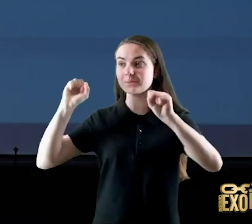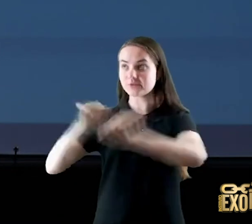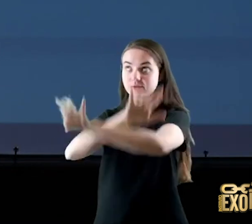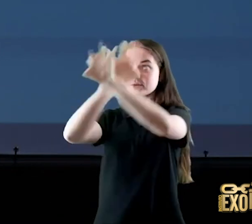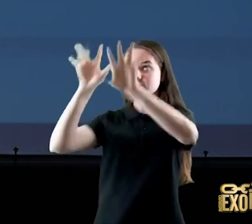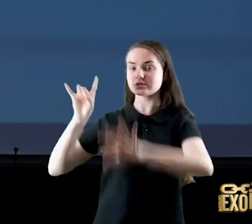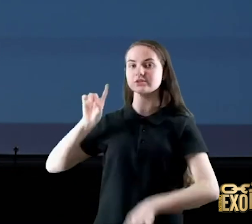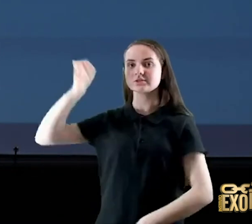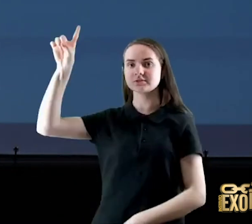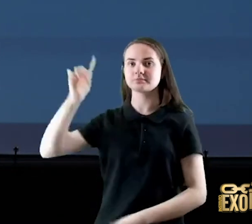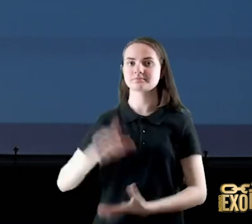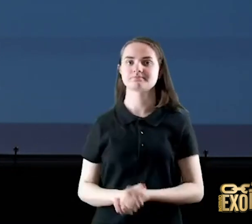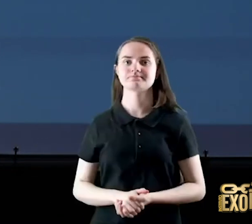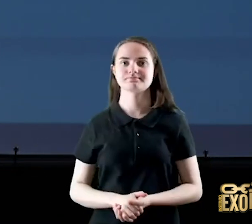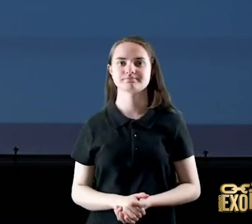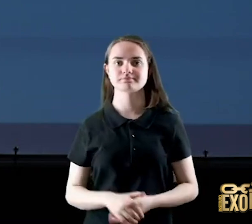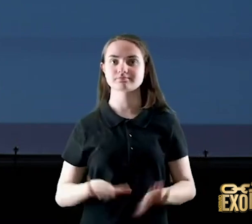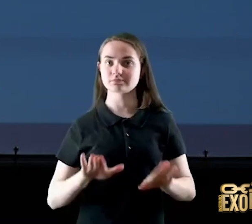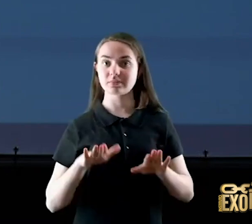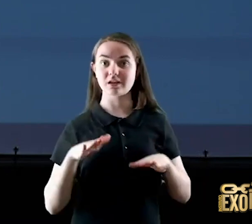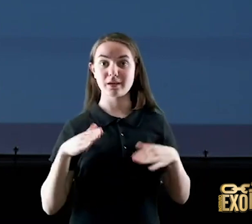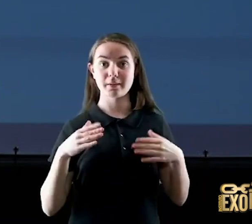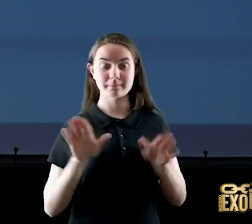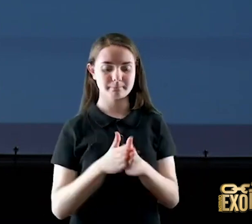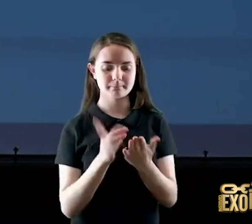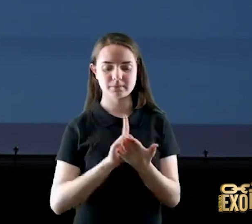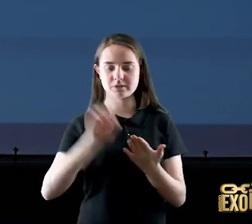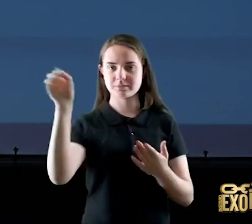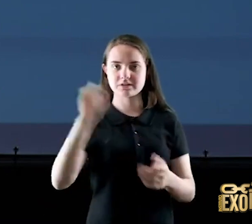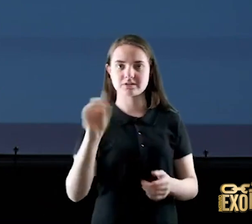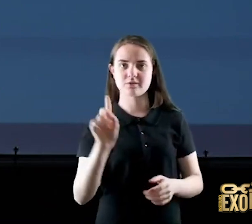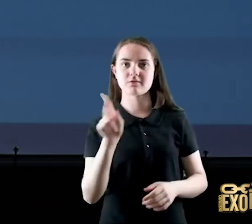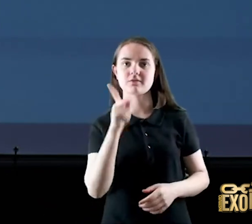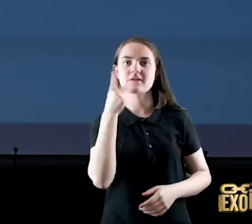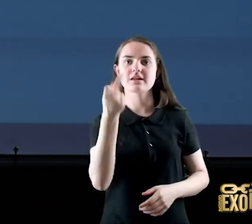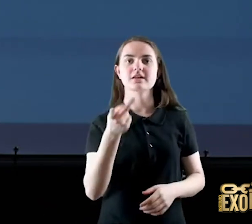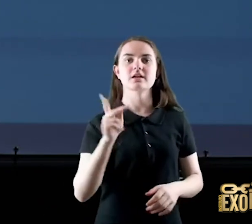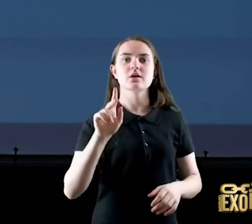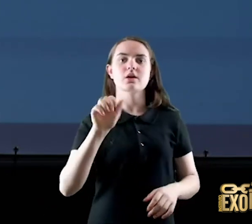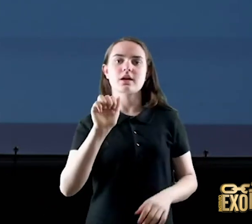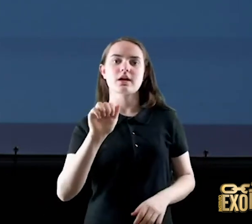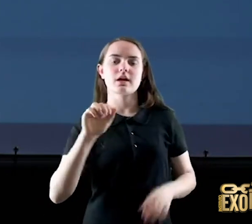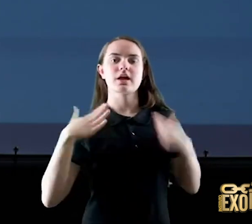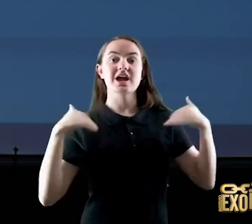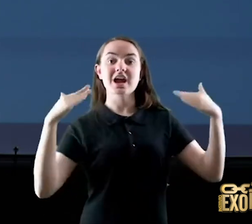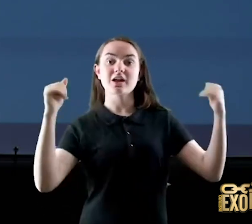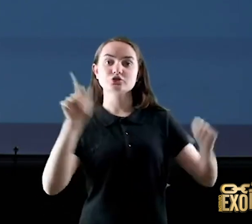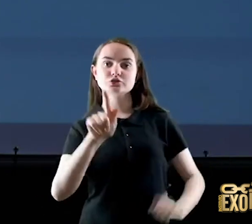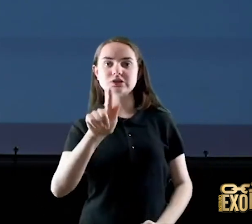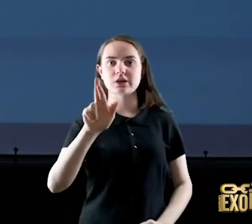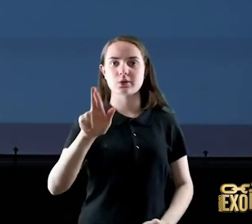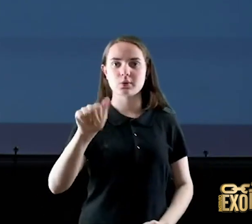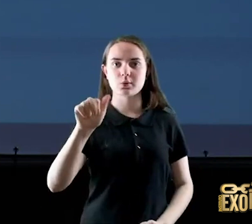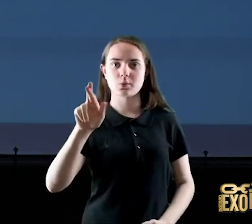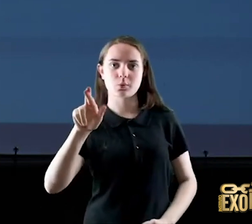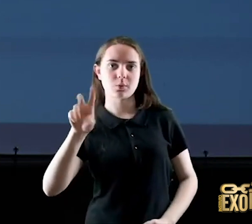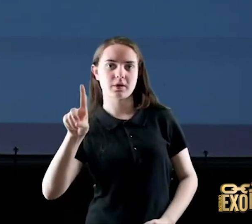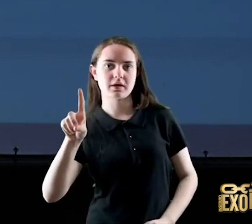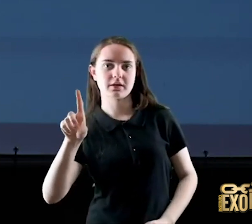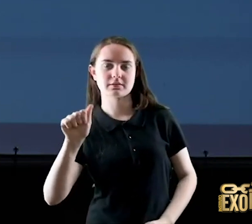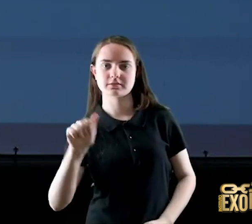a Bíblia não fala sobre anjo da guarda a Bíblia diz que o anjo do Senhor se acampa ao redor daqueles que o temem